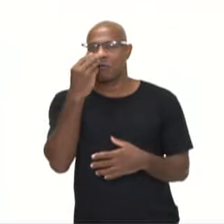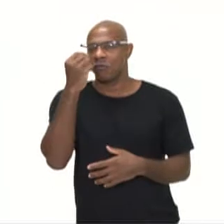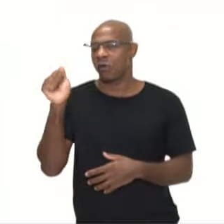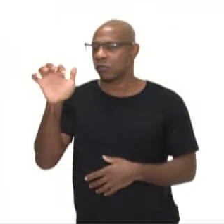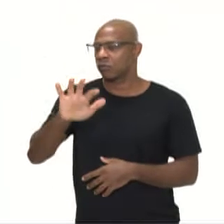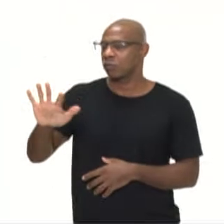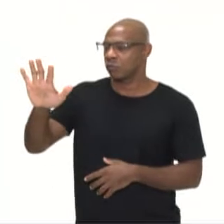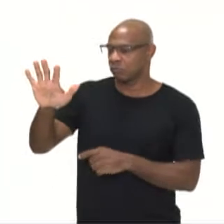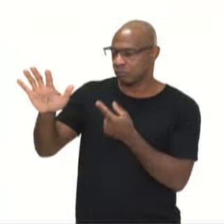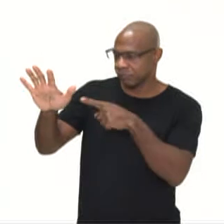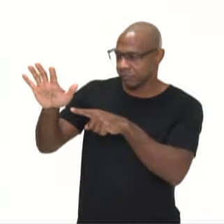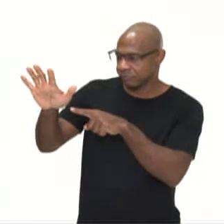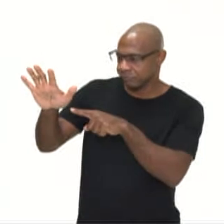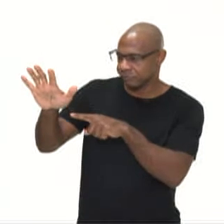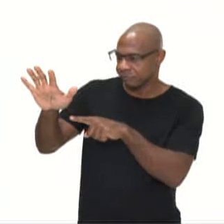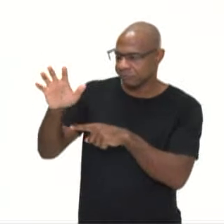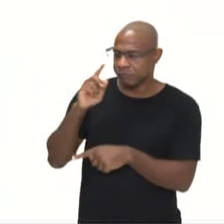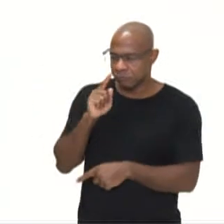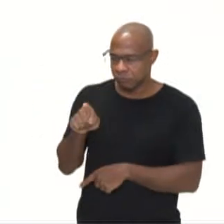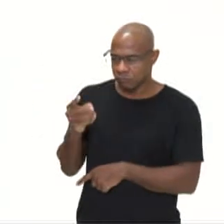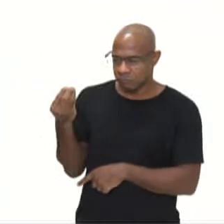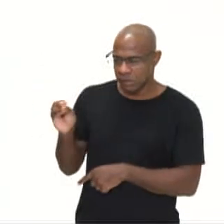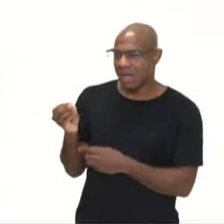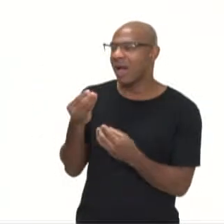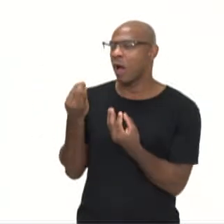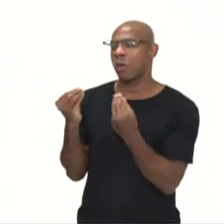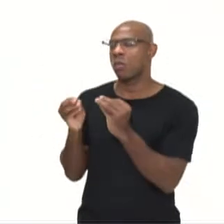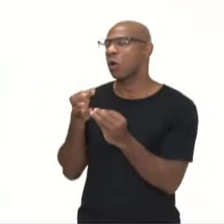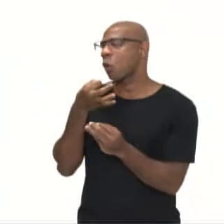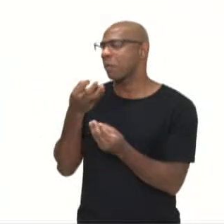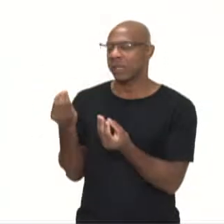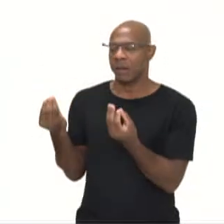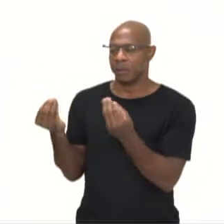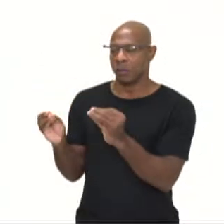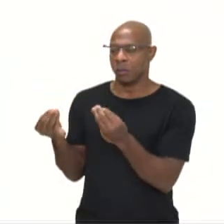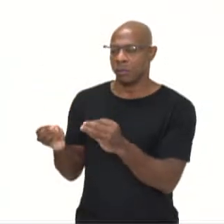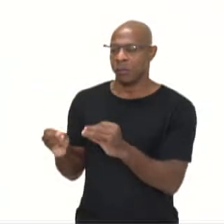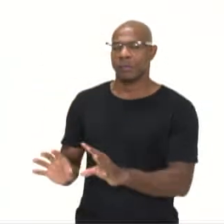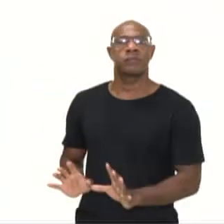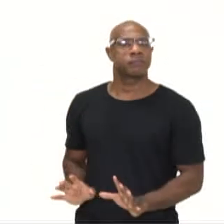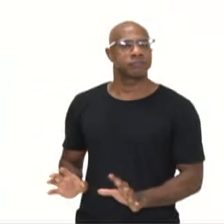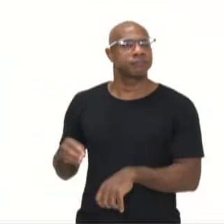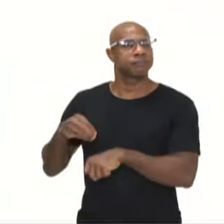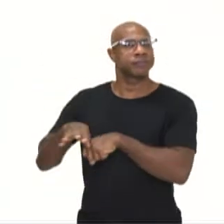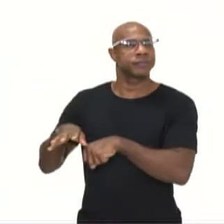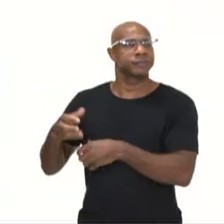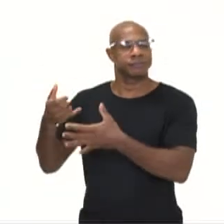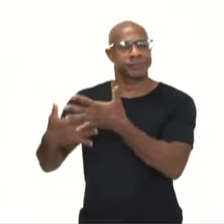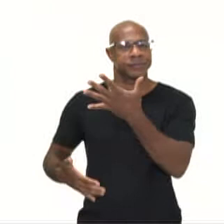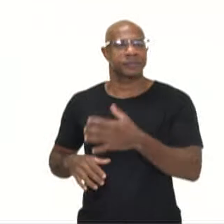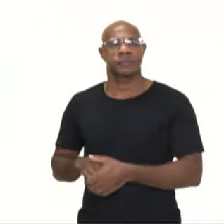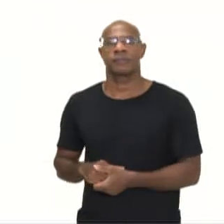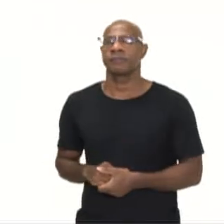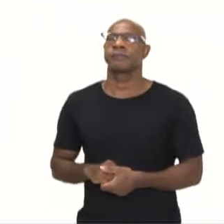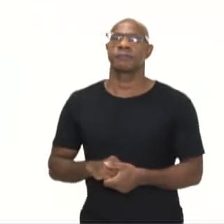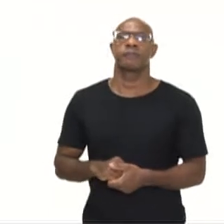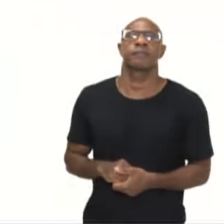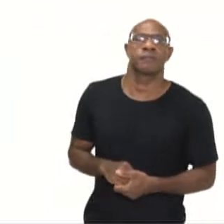Según o diccionário da Real Academia Espanhola, a palavra digital significa,